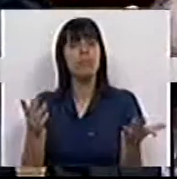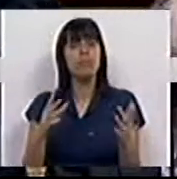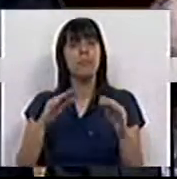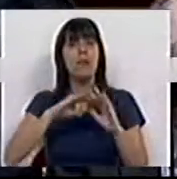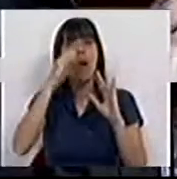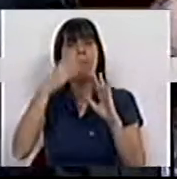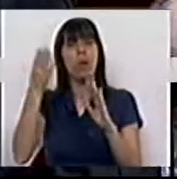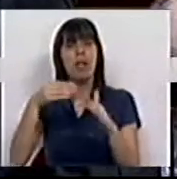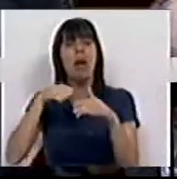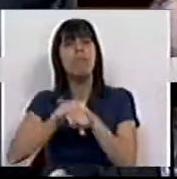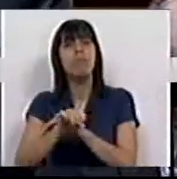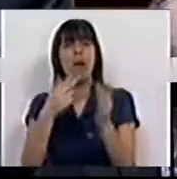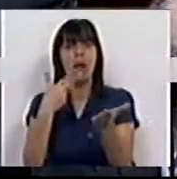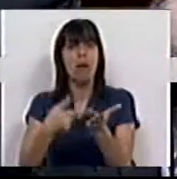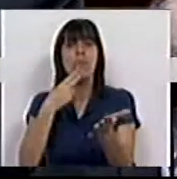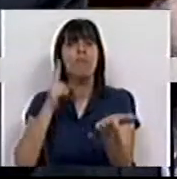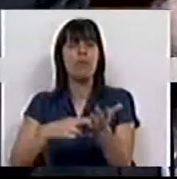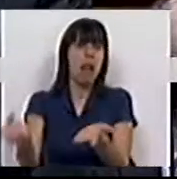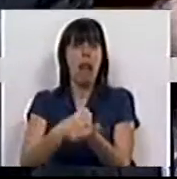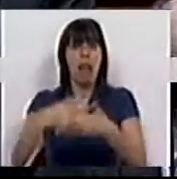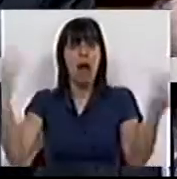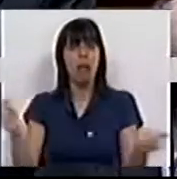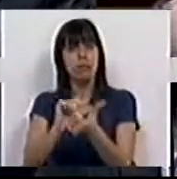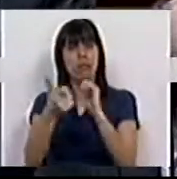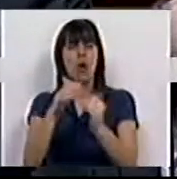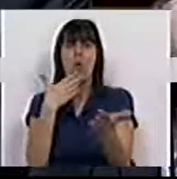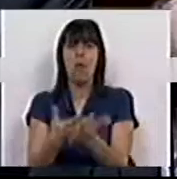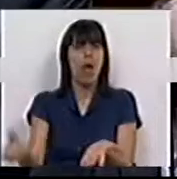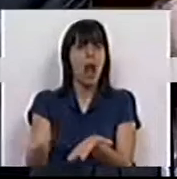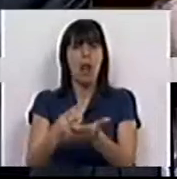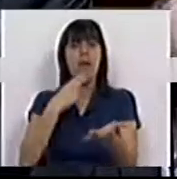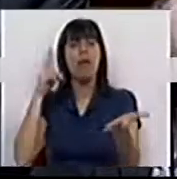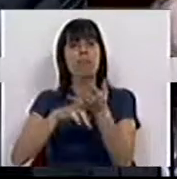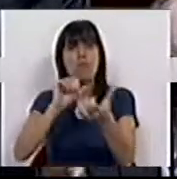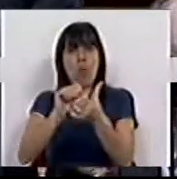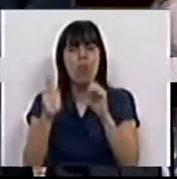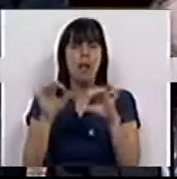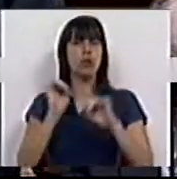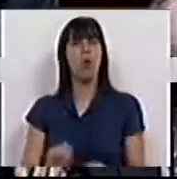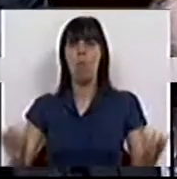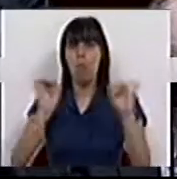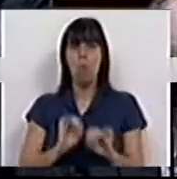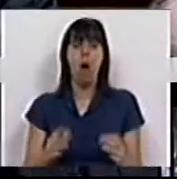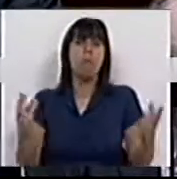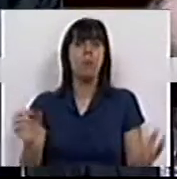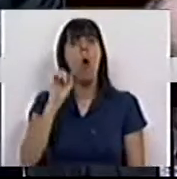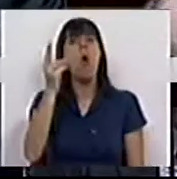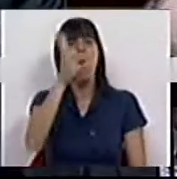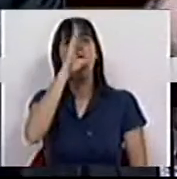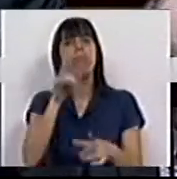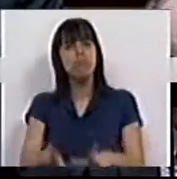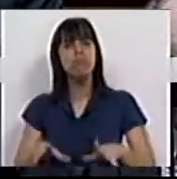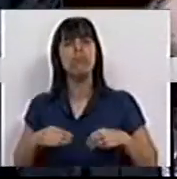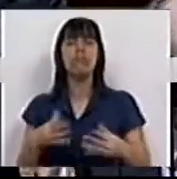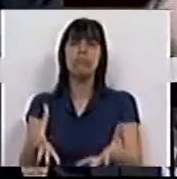a montanha pariu nada. Não há nada que esta reforma traga de verdadeiramente transformador. E por isso, ou o Governo assume